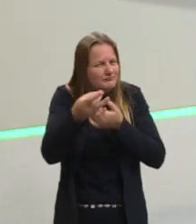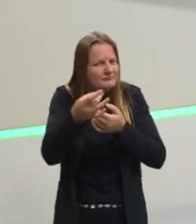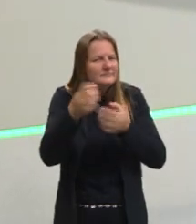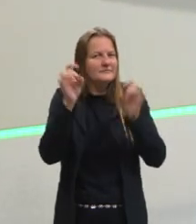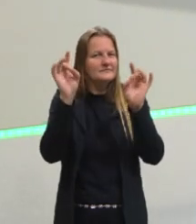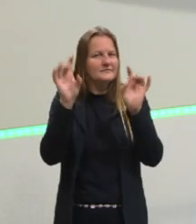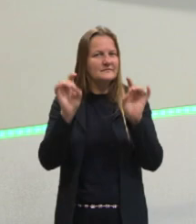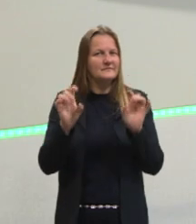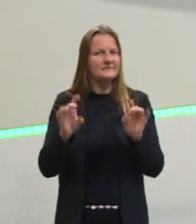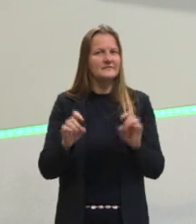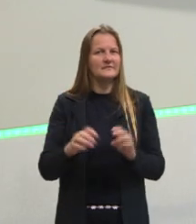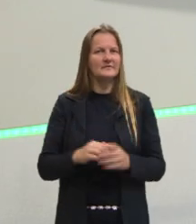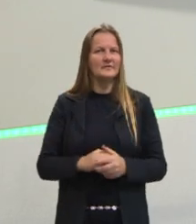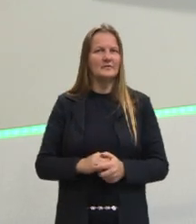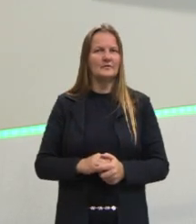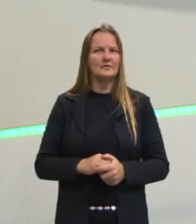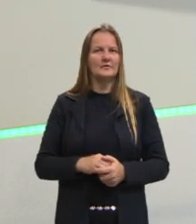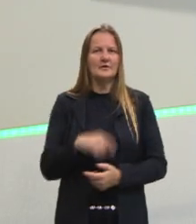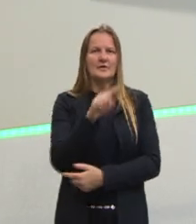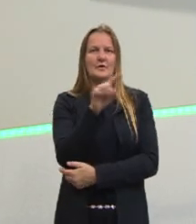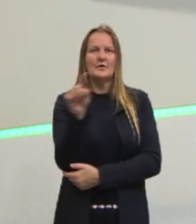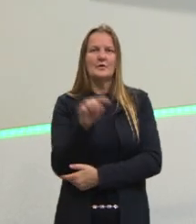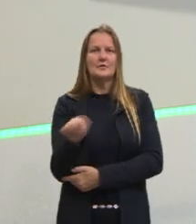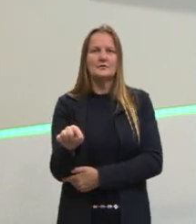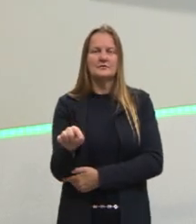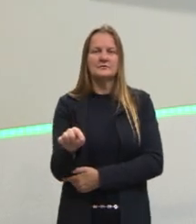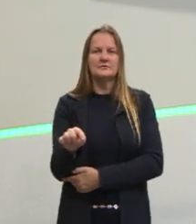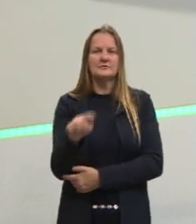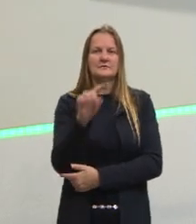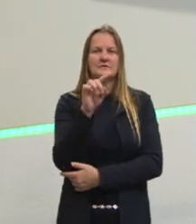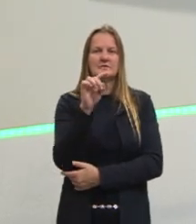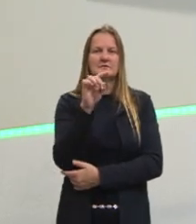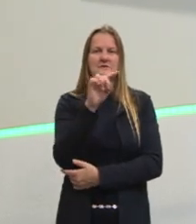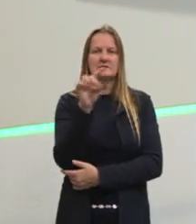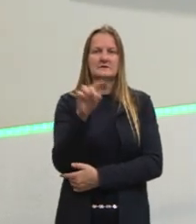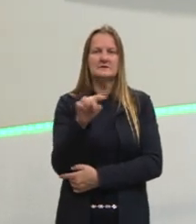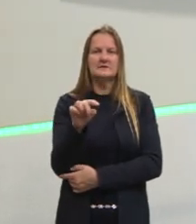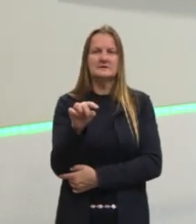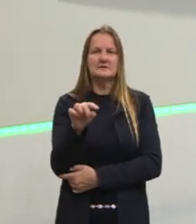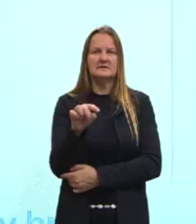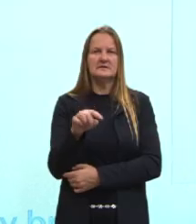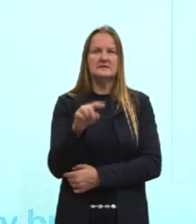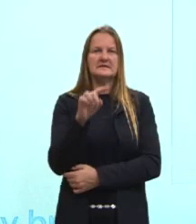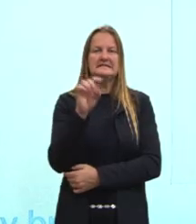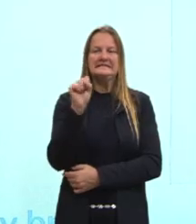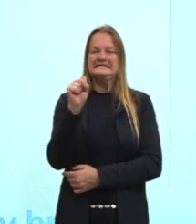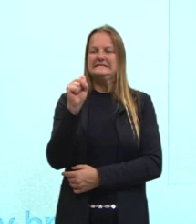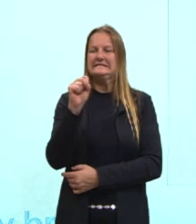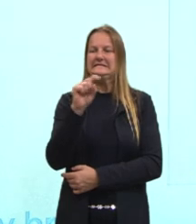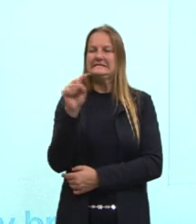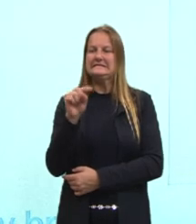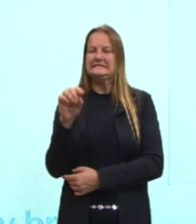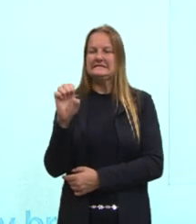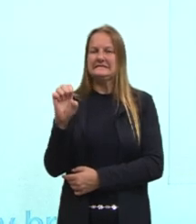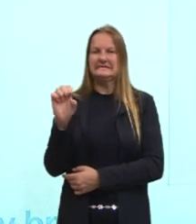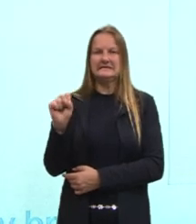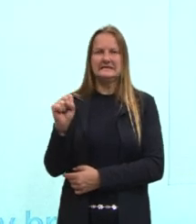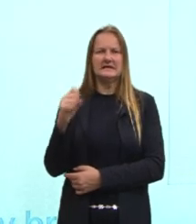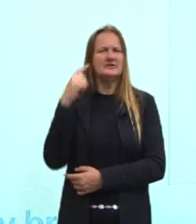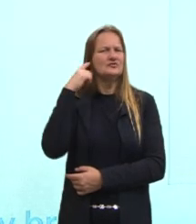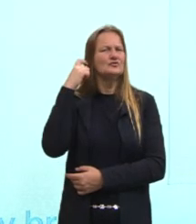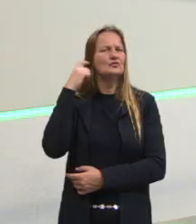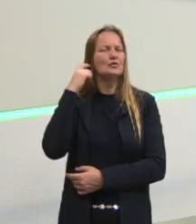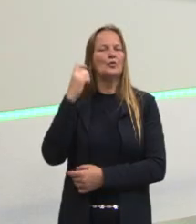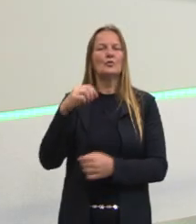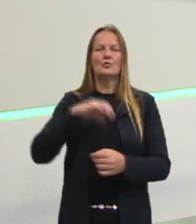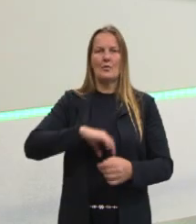Com LA-RE, sempre forte, porque nós não temos o som Z na língua espanhola, só o som forte, como